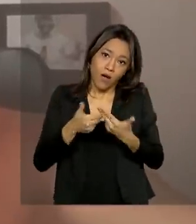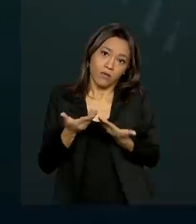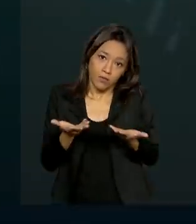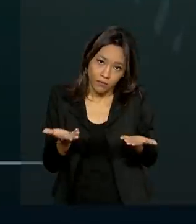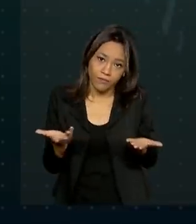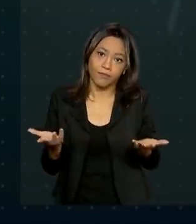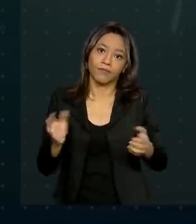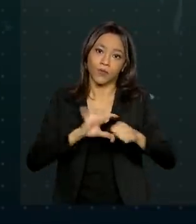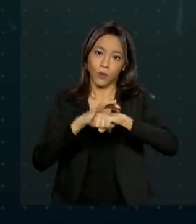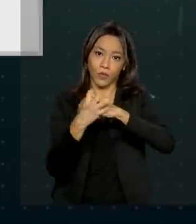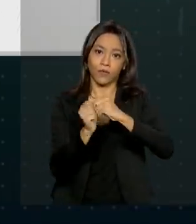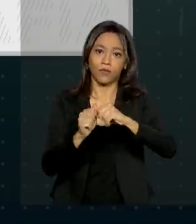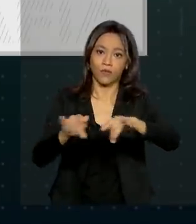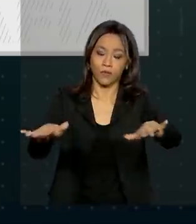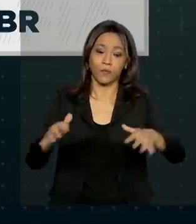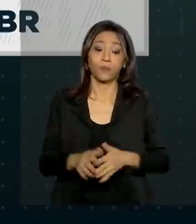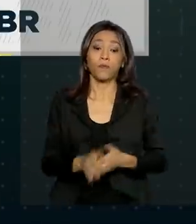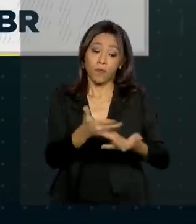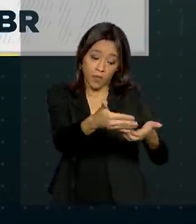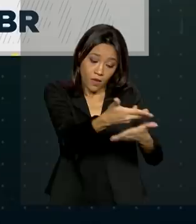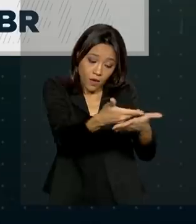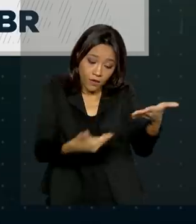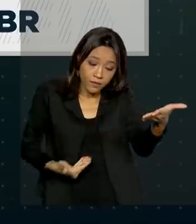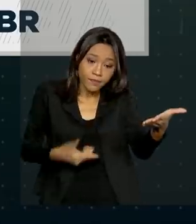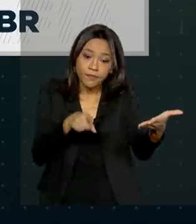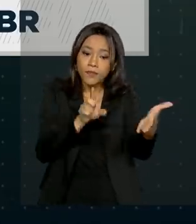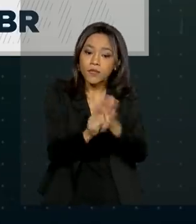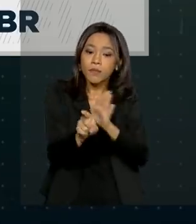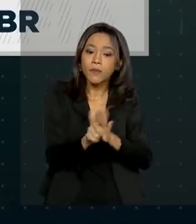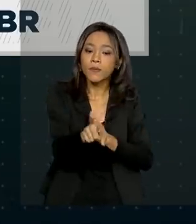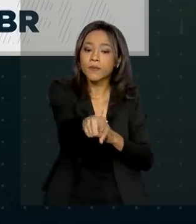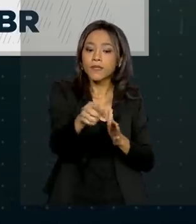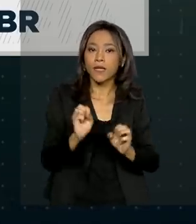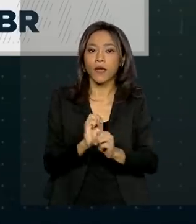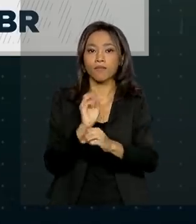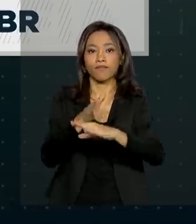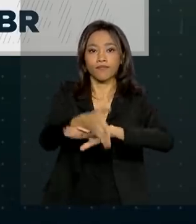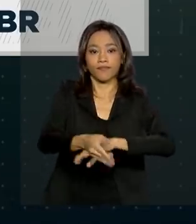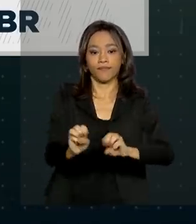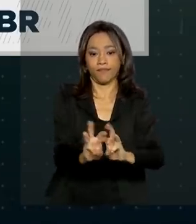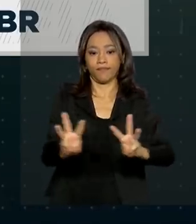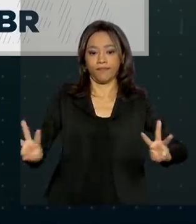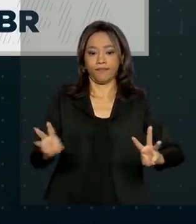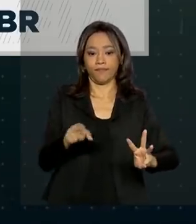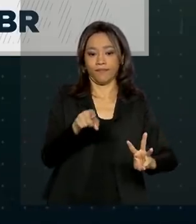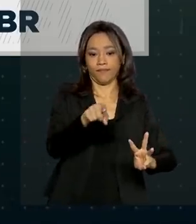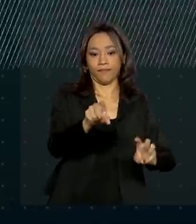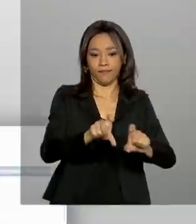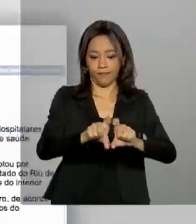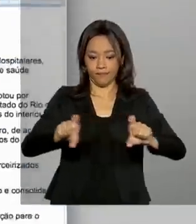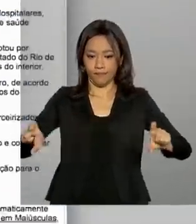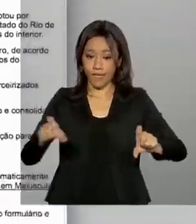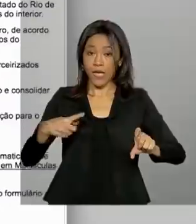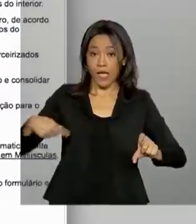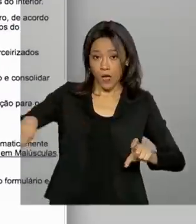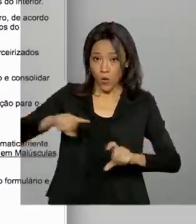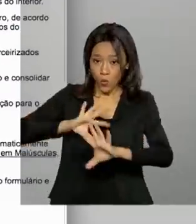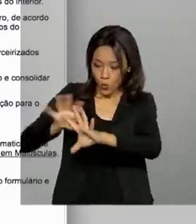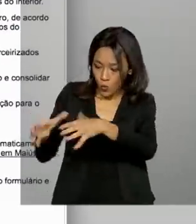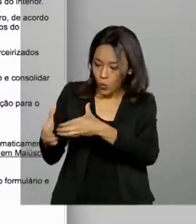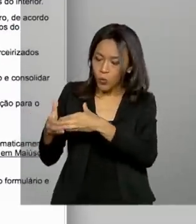adoecimento. O questionário está disponível no site do formulário DataSus. Os pesquisadores também